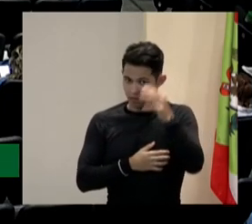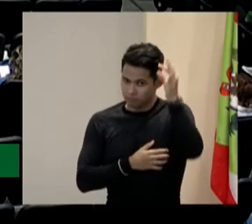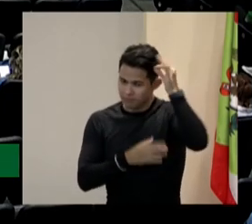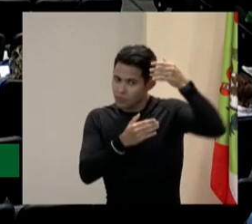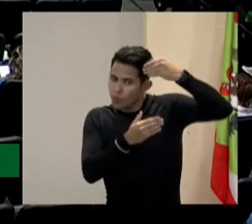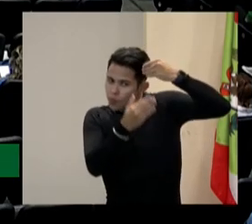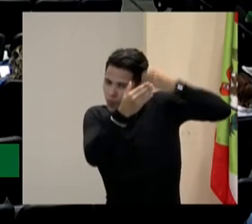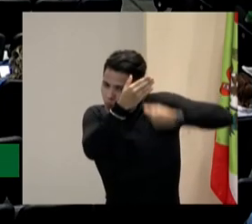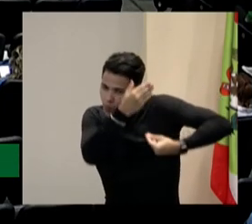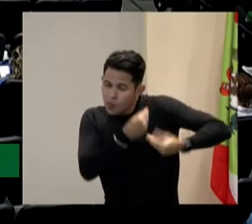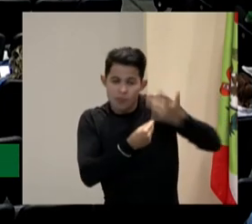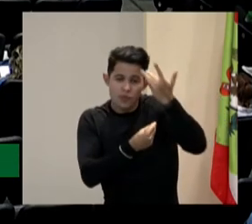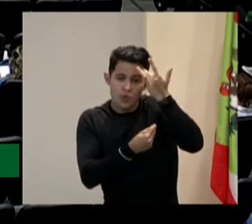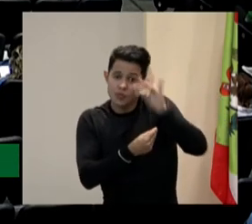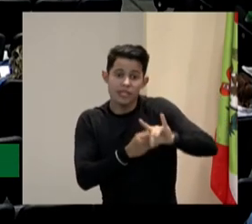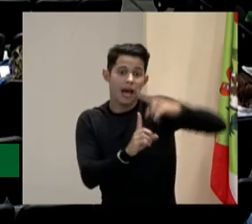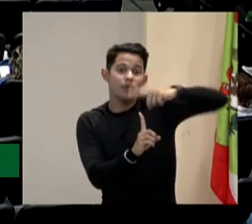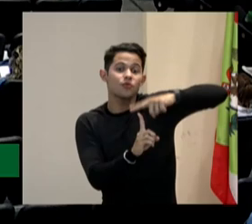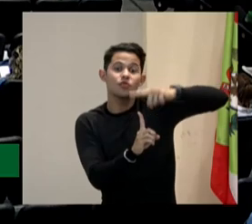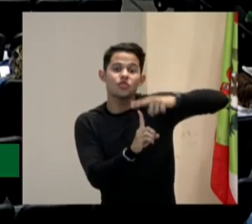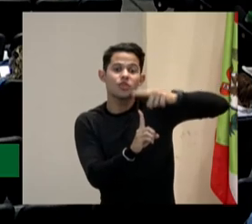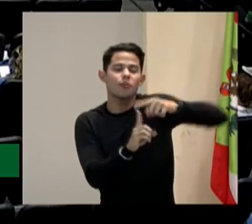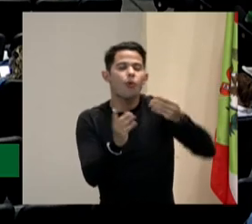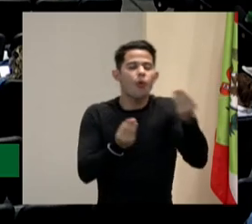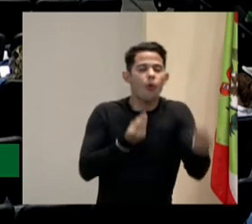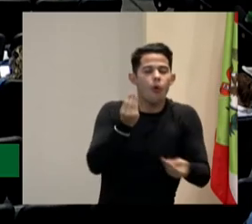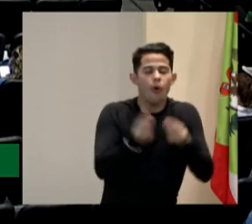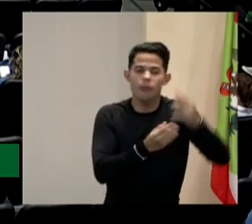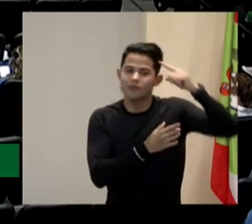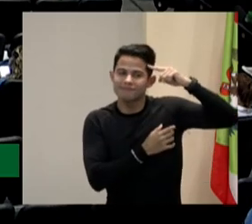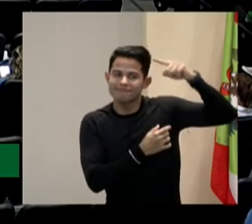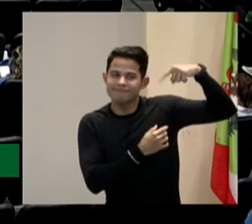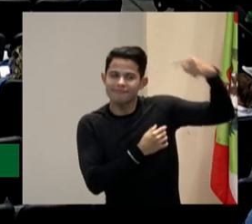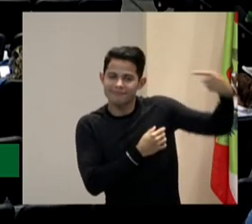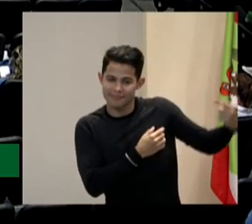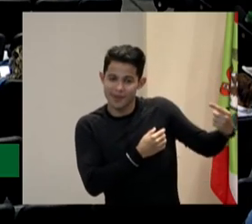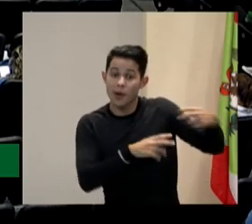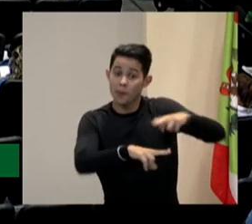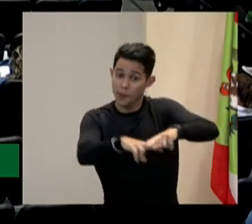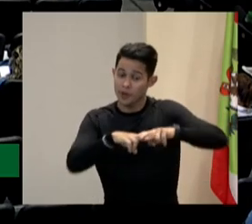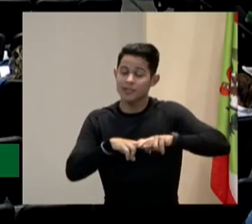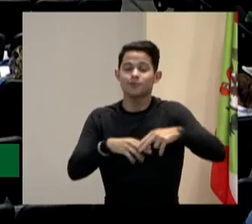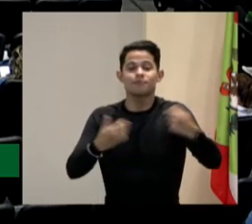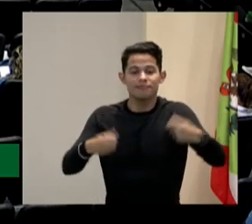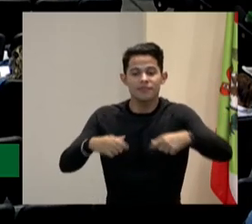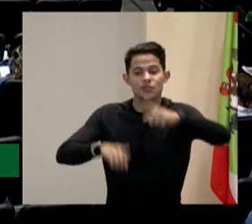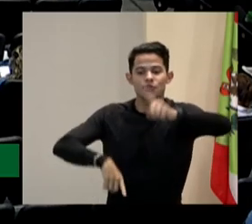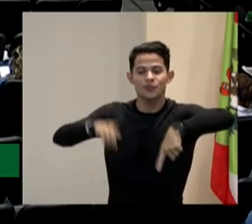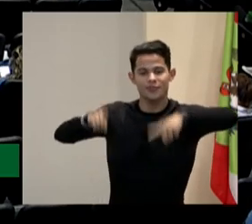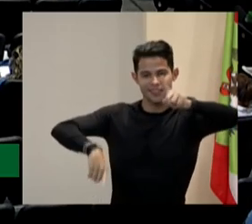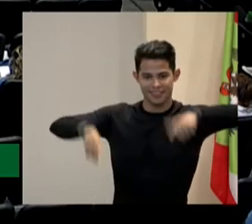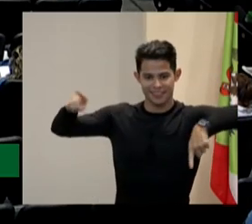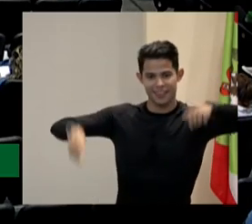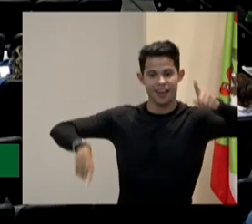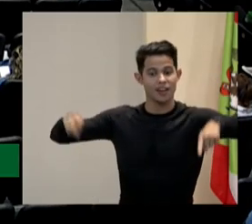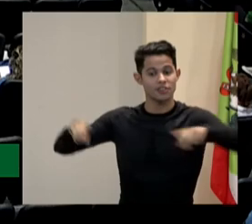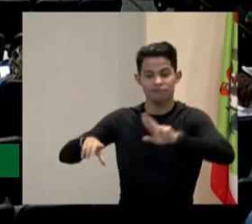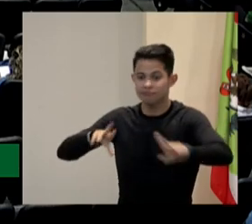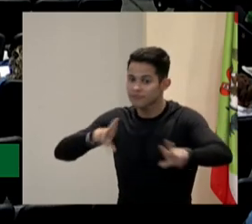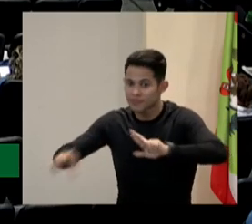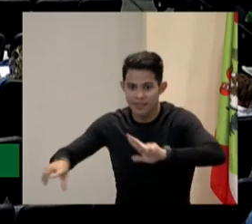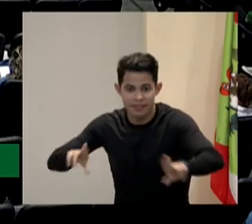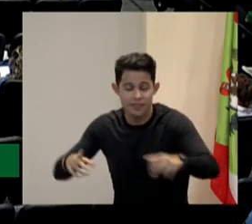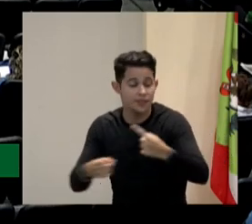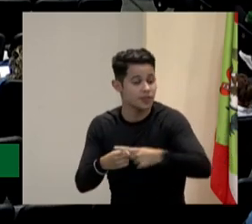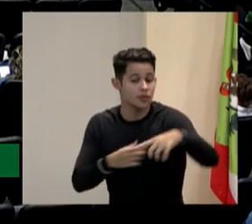cabelo crespo. Então a gente precisa de diversidade na indústria, porque todo mundo aqui é consumidor. Todo mundo aqui compra.